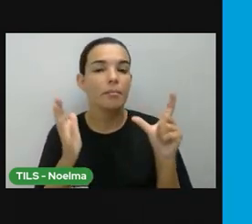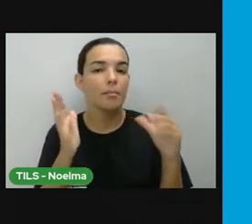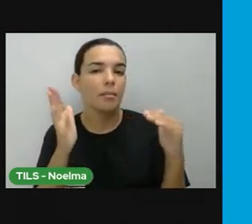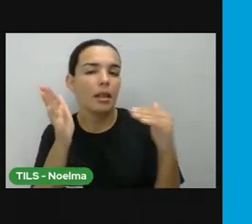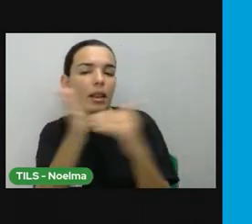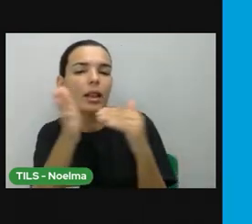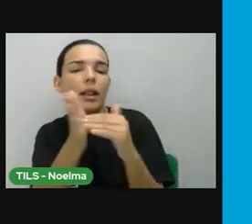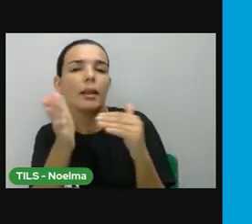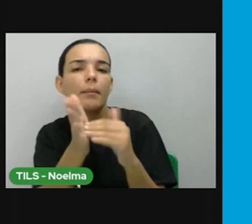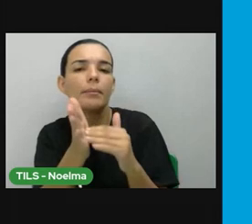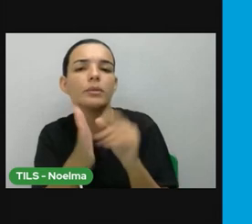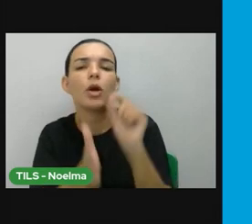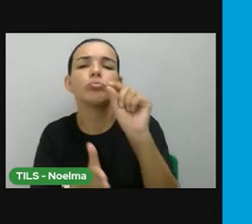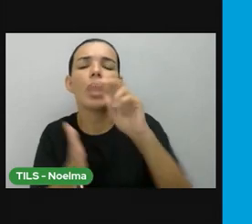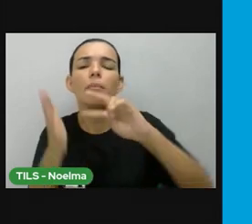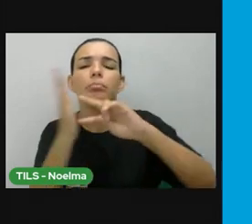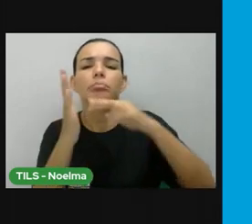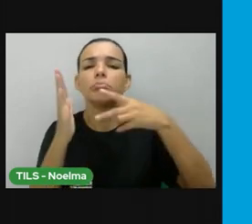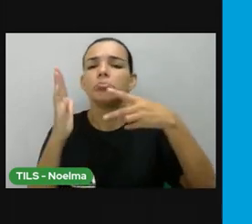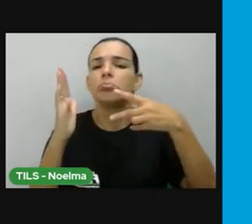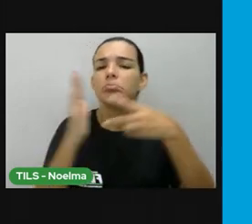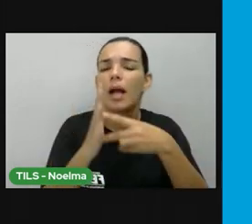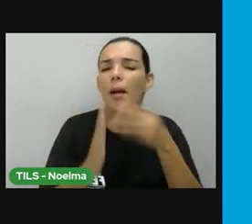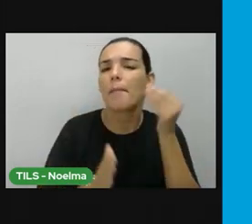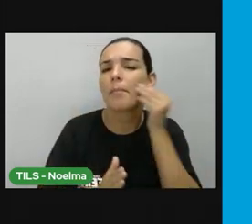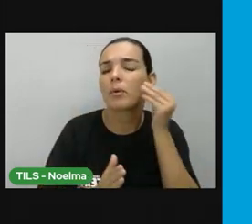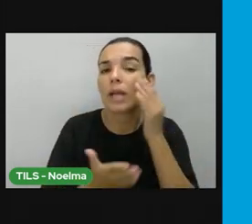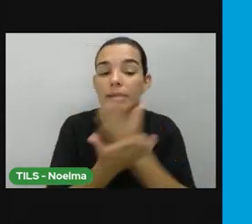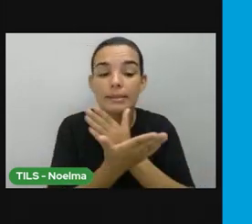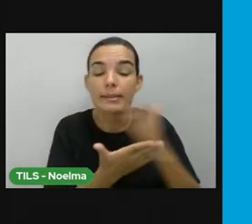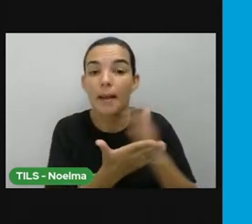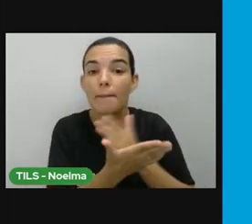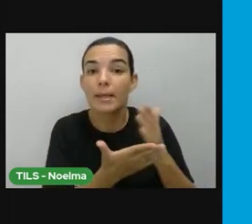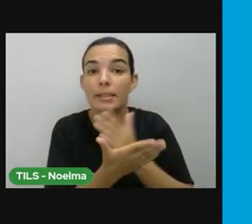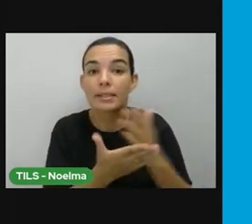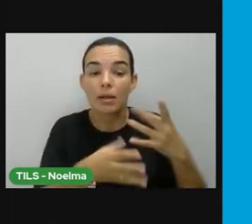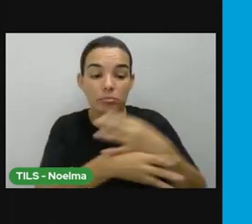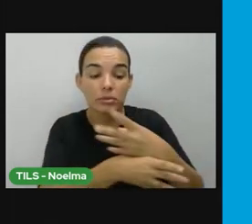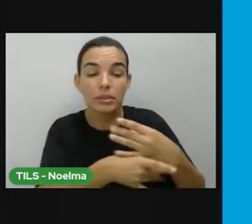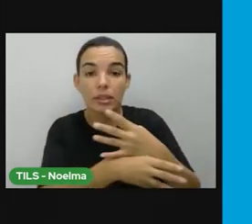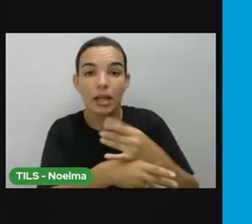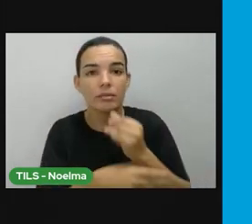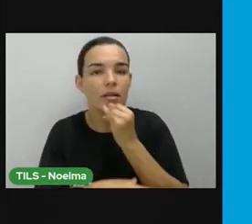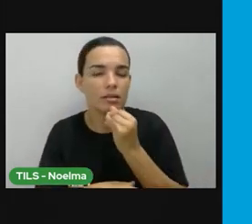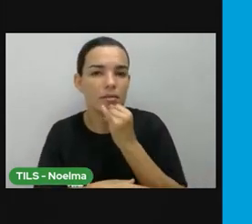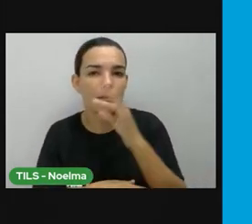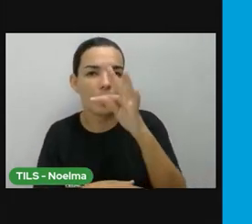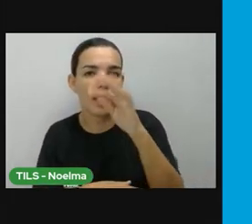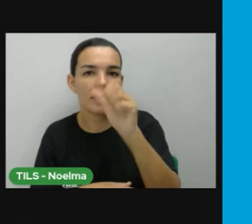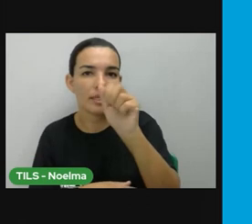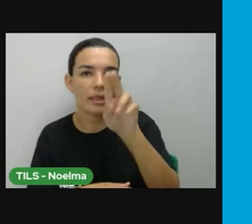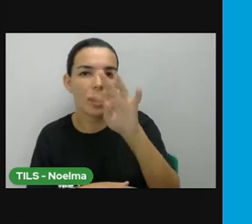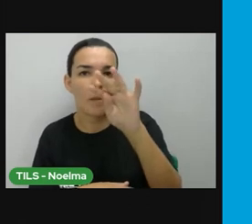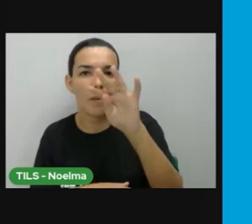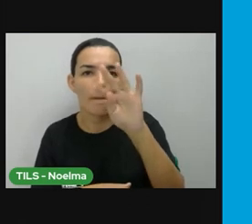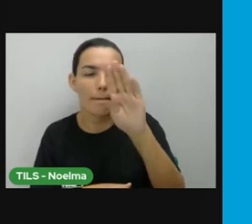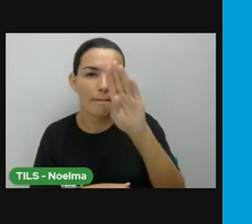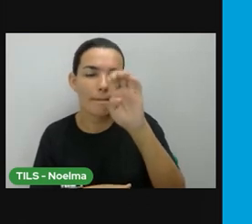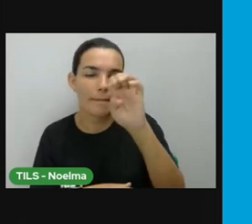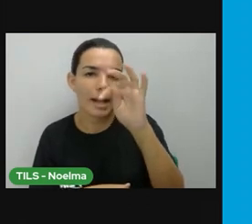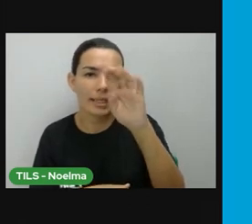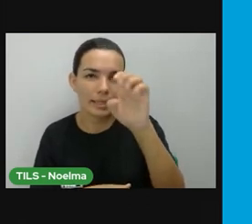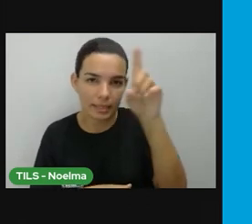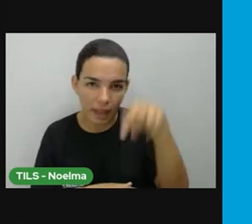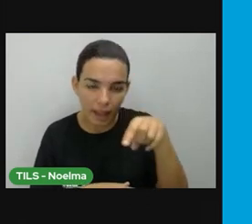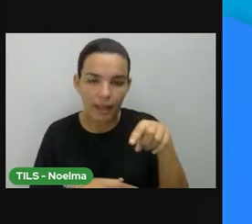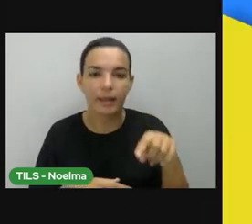É, essa palavra é utilizada para mostrar a separação de cidades, como Taubaté e Trememé, como podemos ver nesse